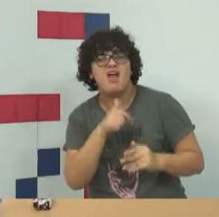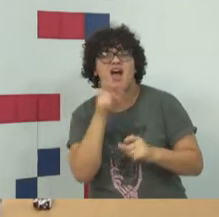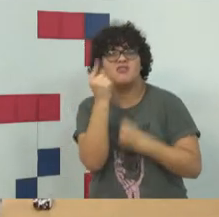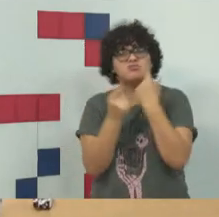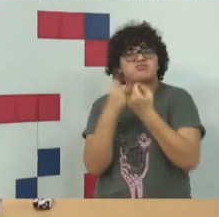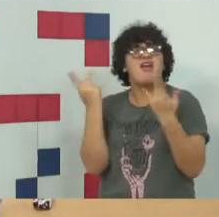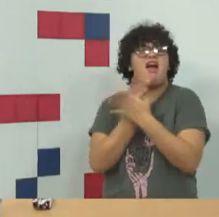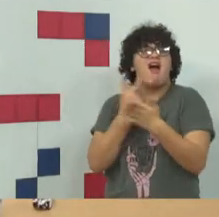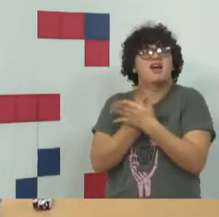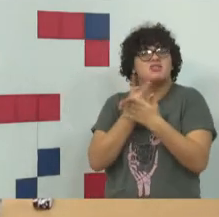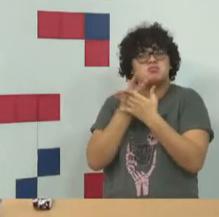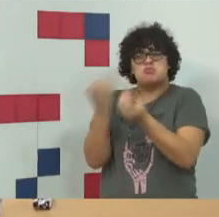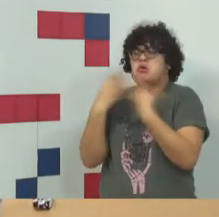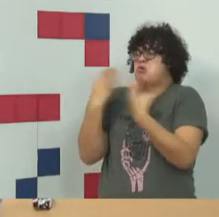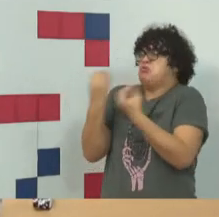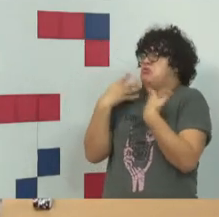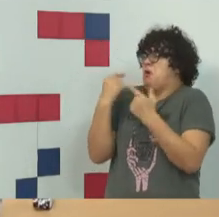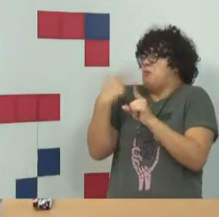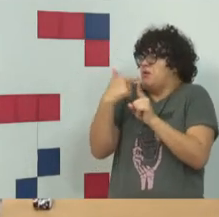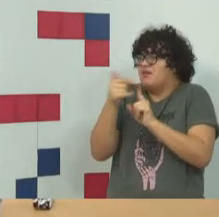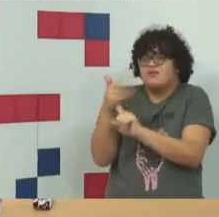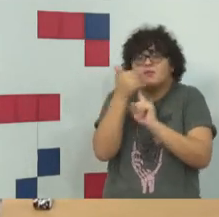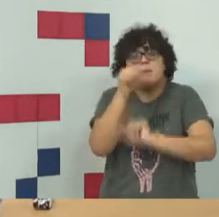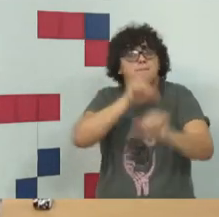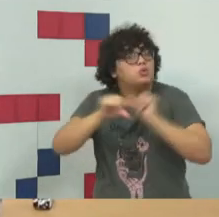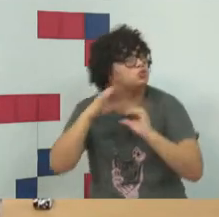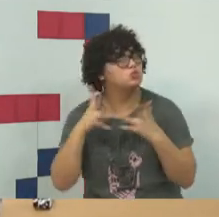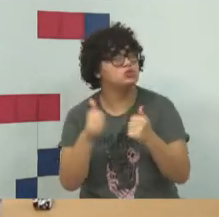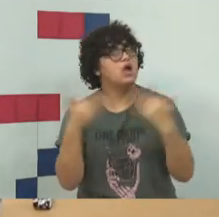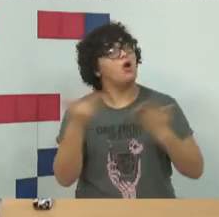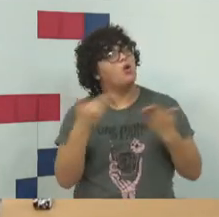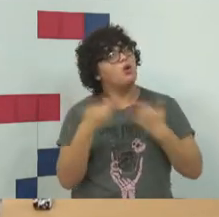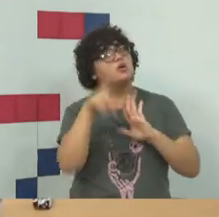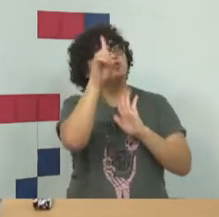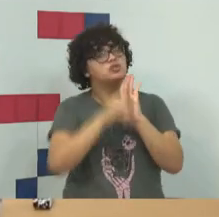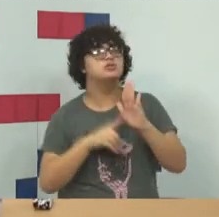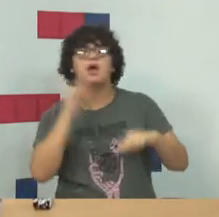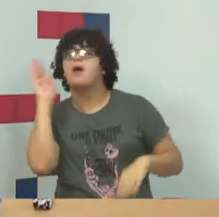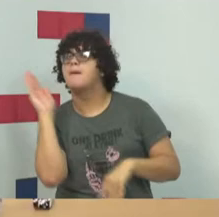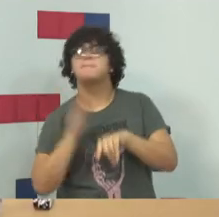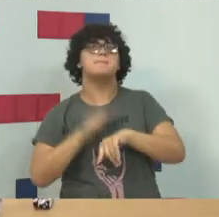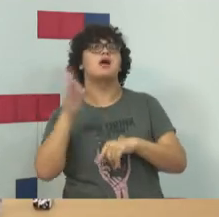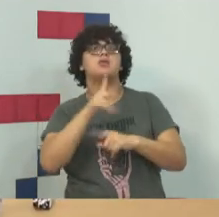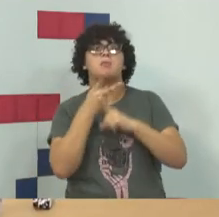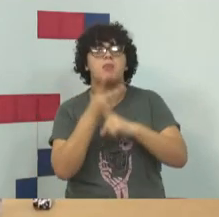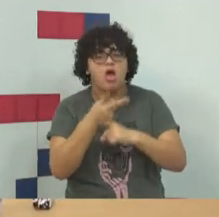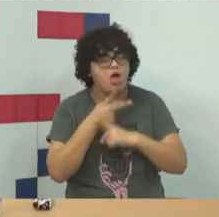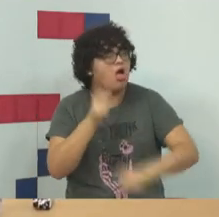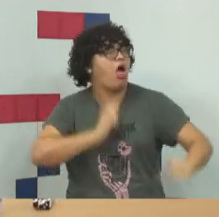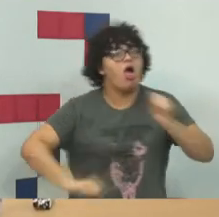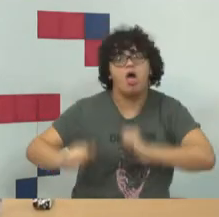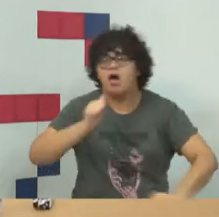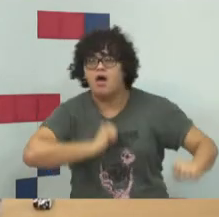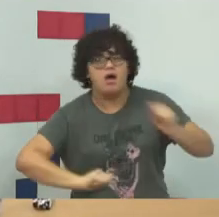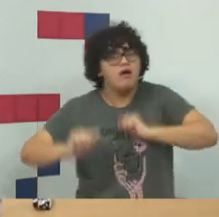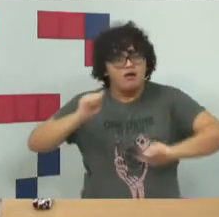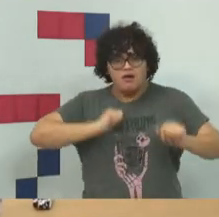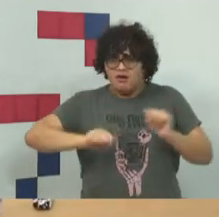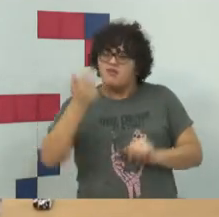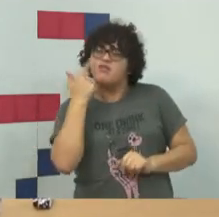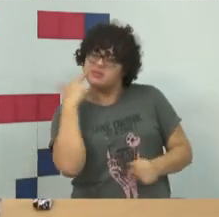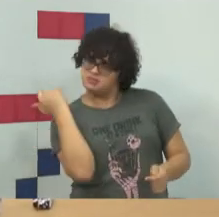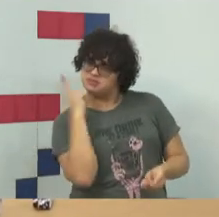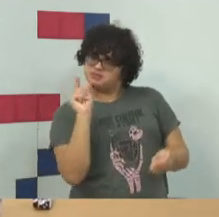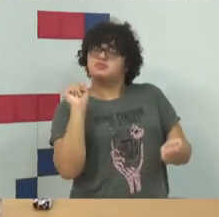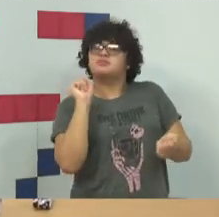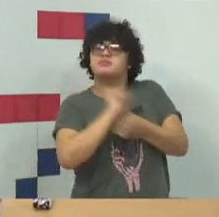tudo o que disseram. A informática mudou tudo. E o direito é quem mais corre atrás desesperadamente para ver se consegue